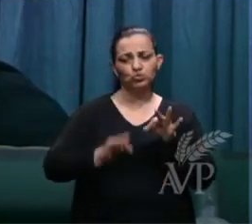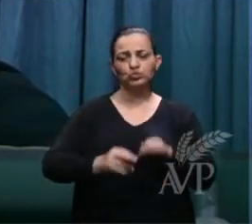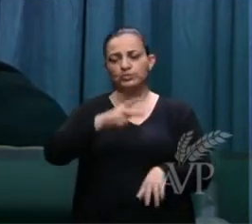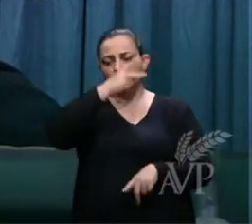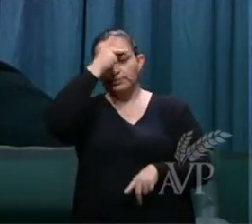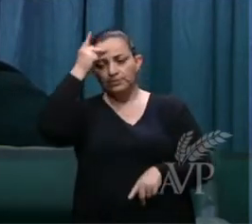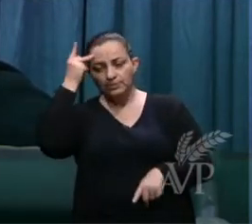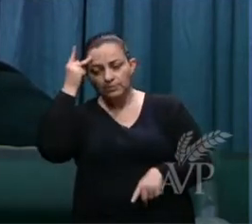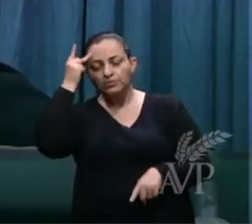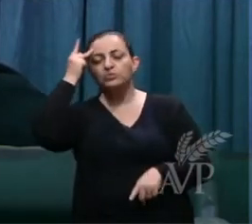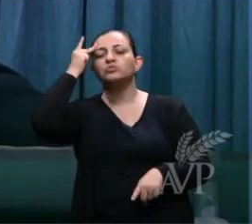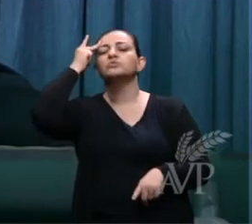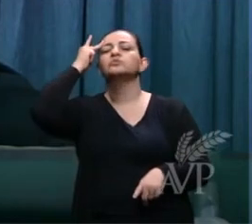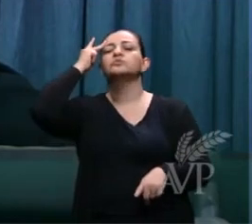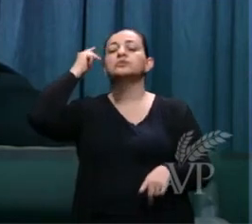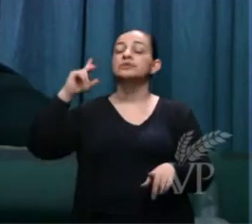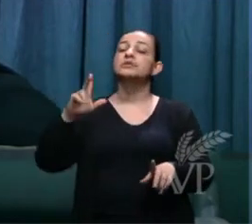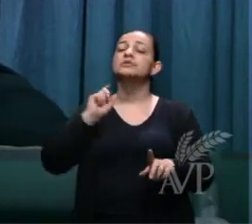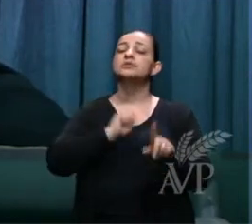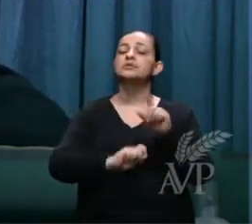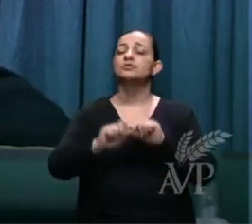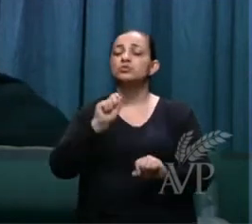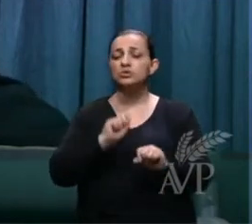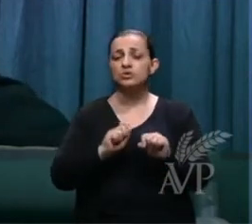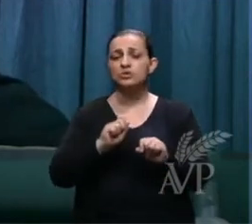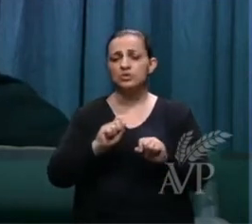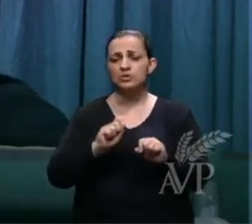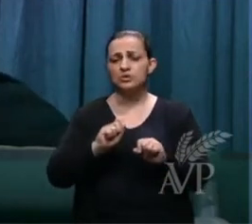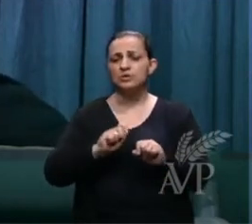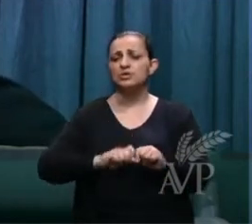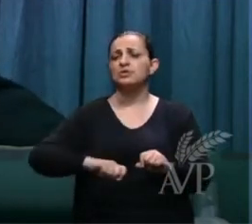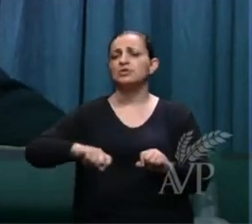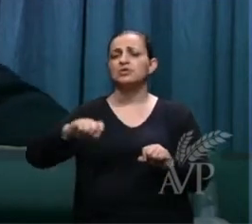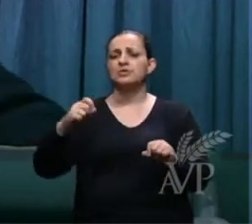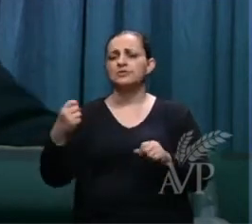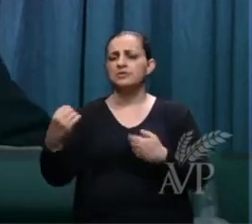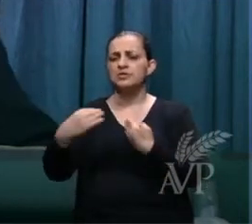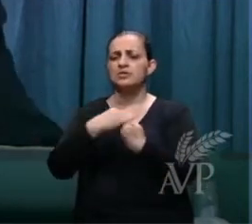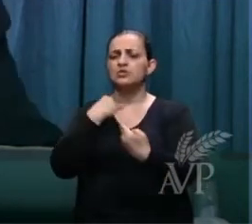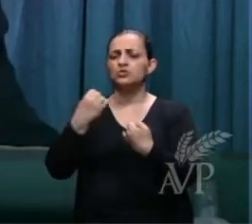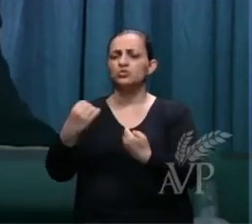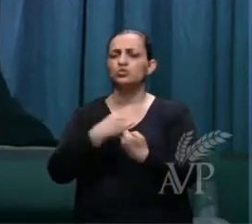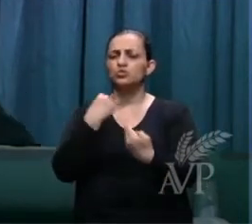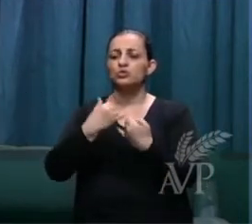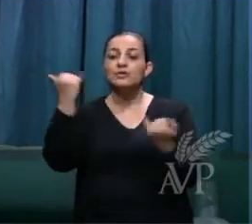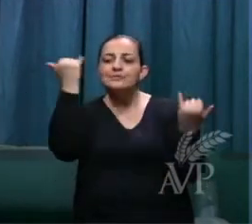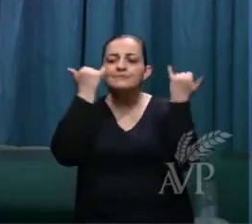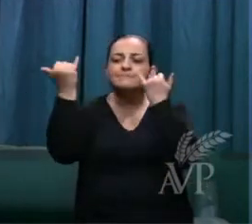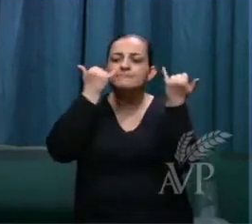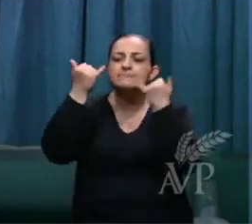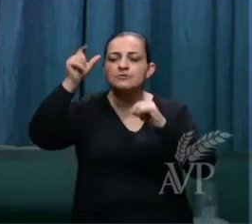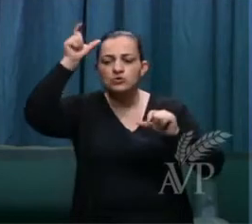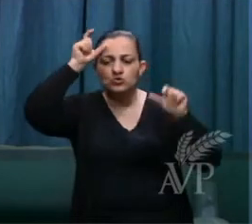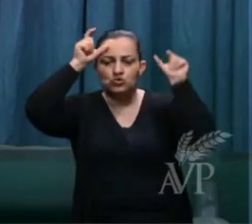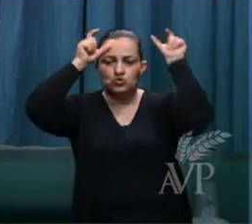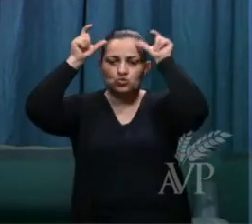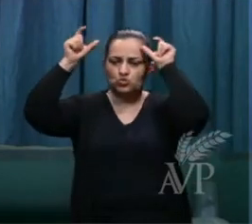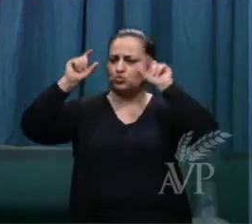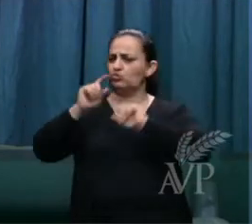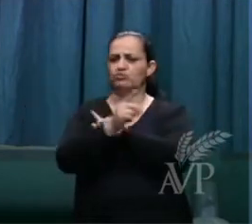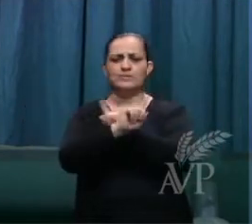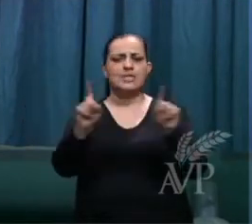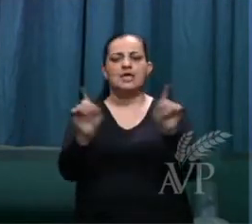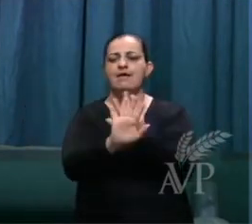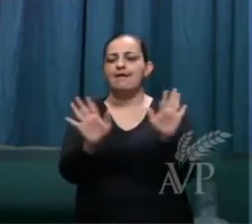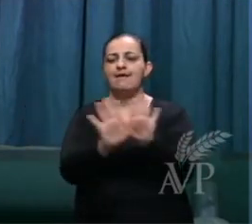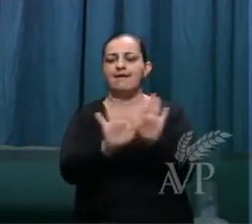os seus filhos através da cartilha do diabo não o diabo pode